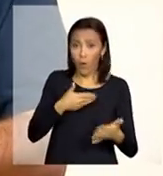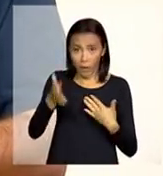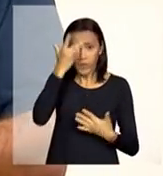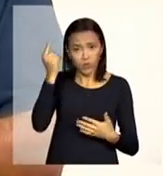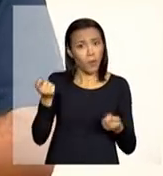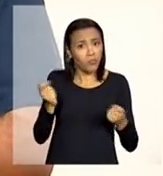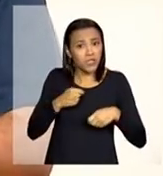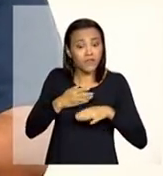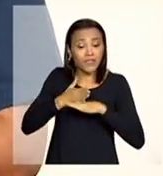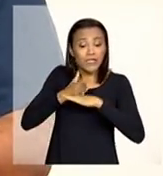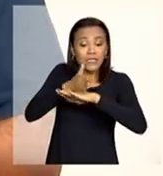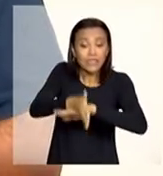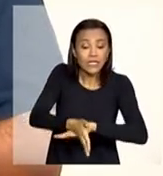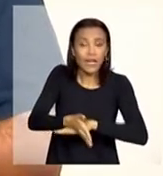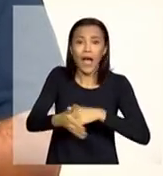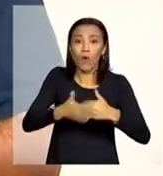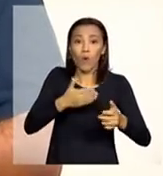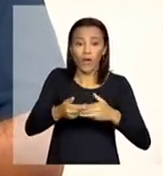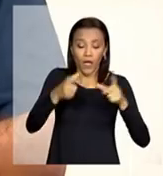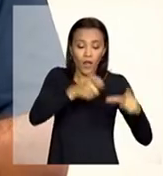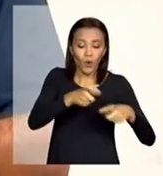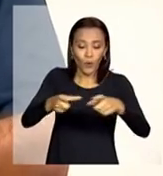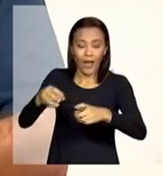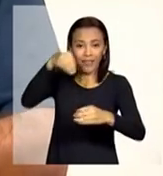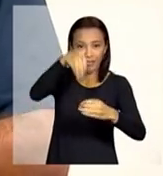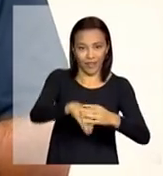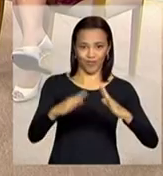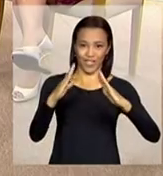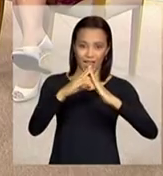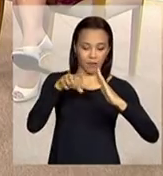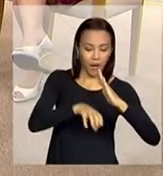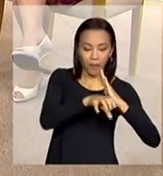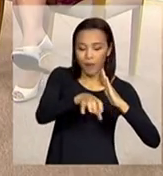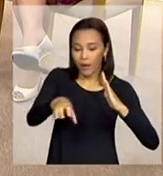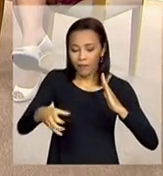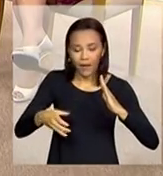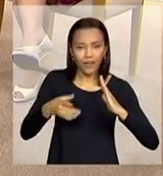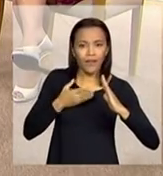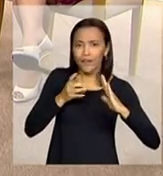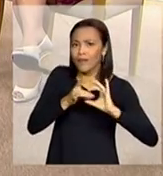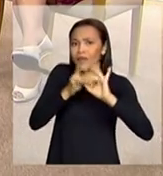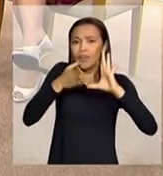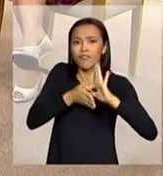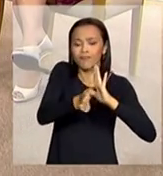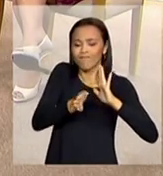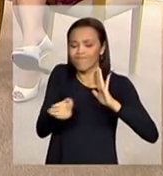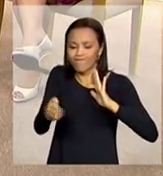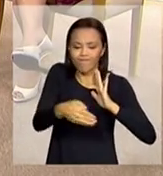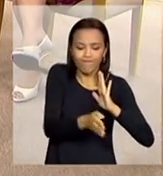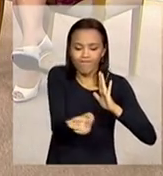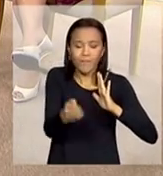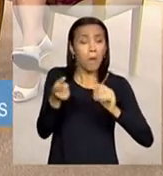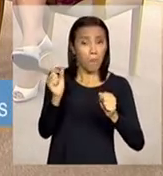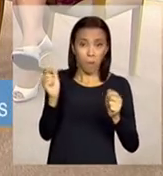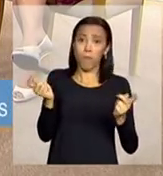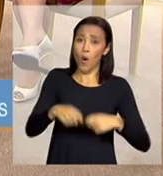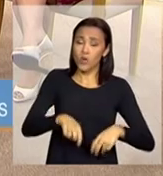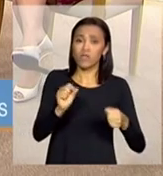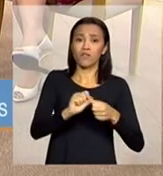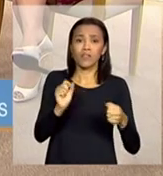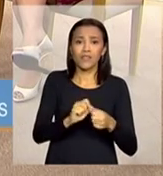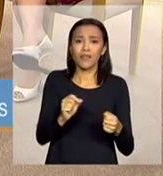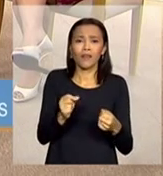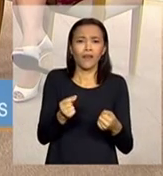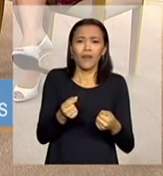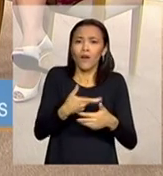acesso a todos os cômodos da casa por exemplo e não só os cômodos mas também tem acesso e possa realizar as tarefas básicas do dia a